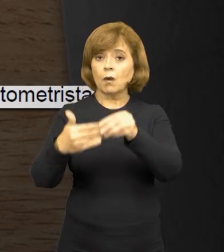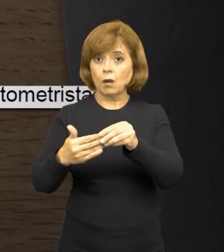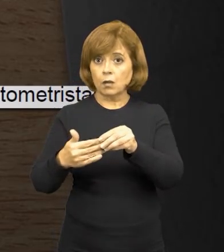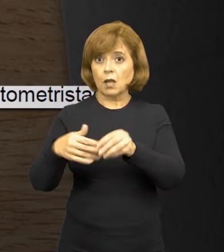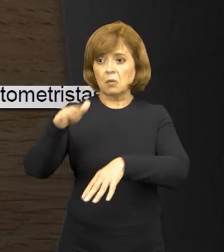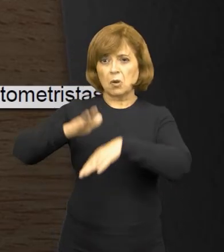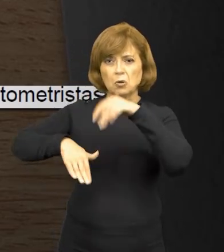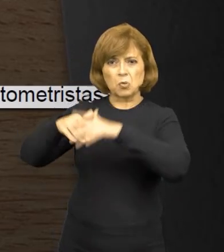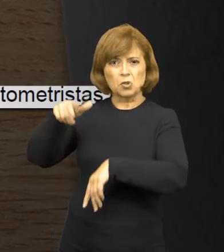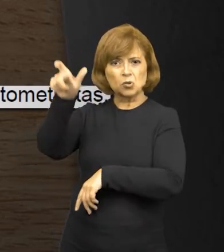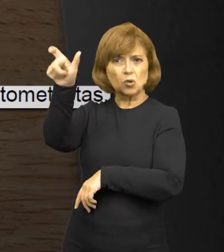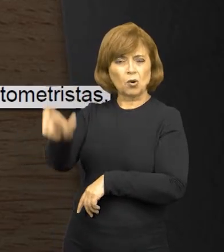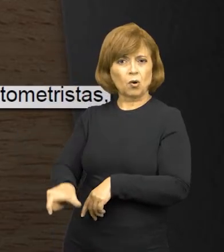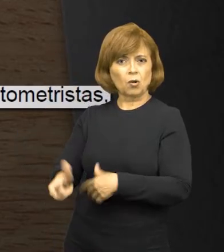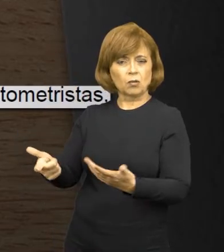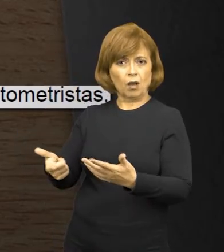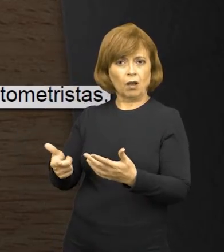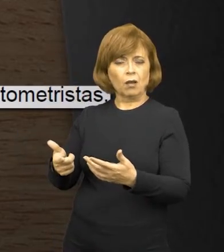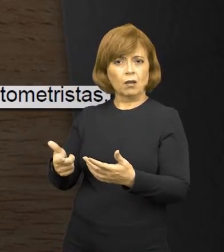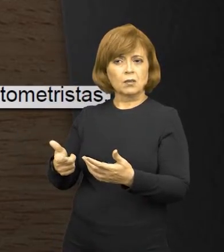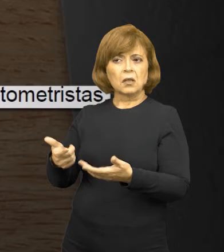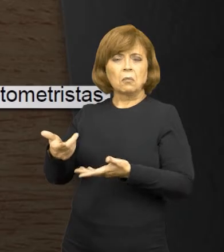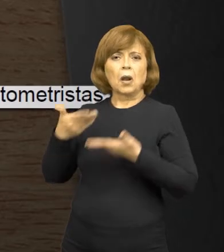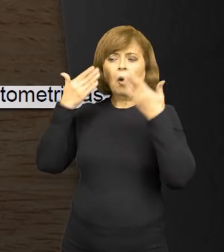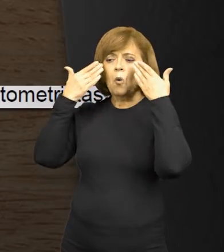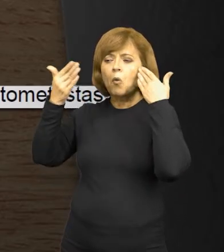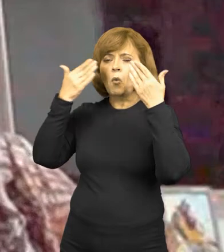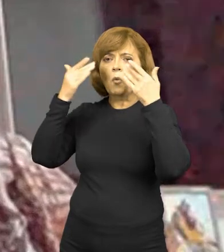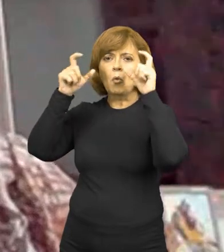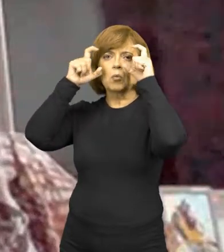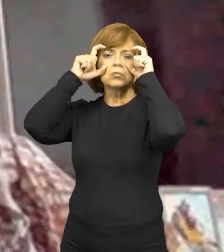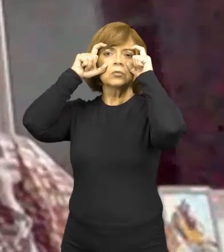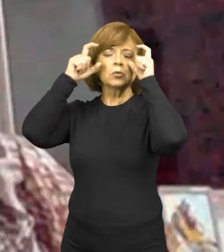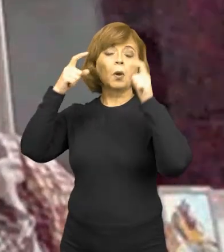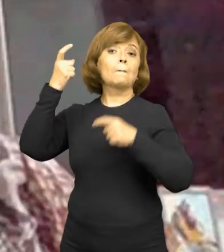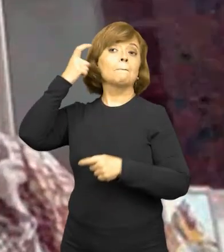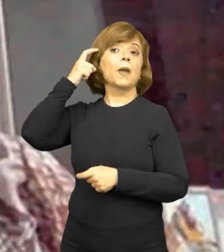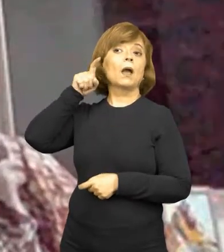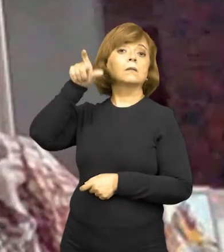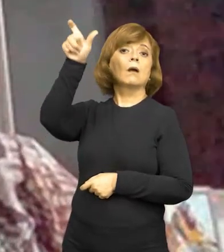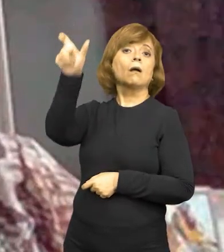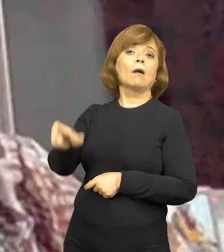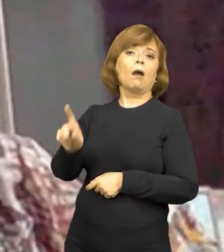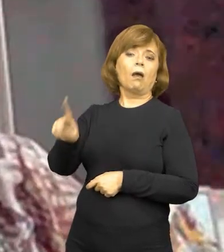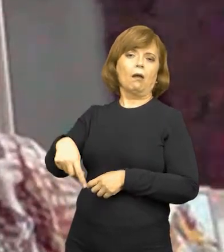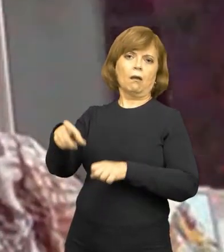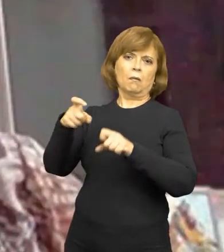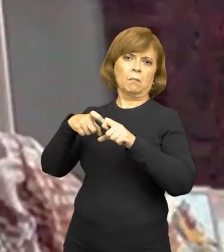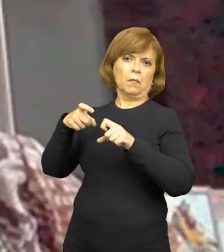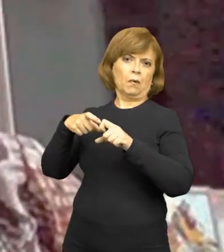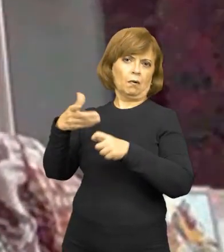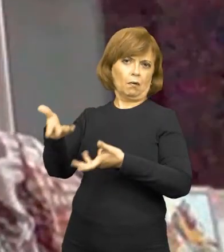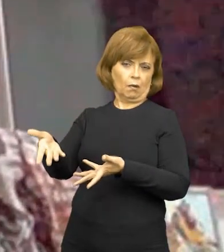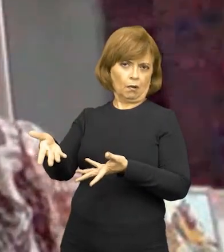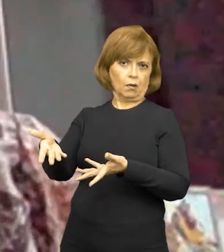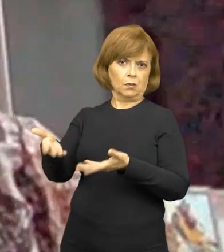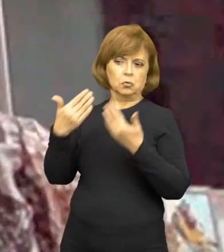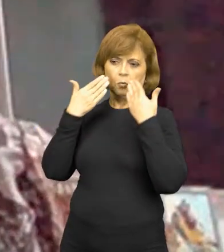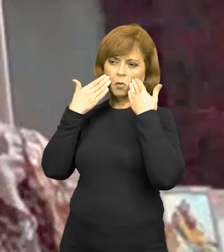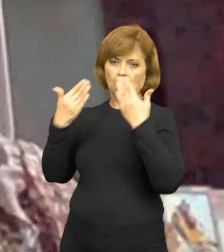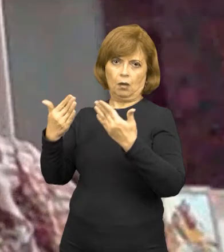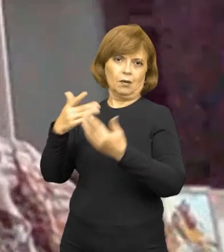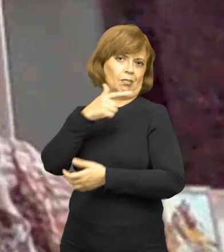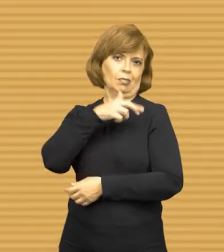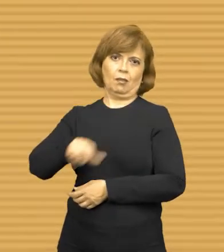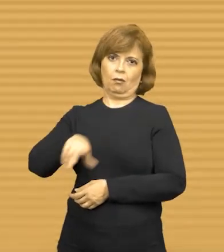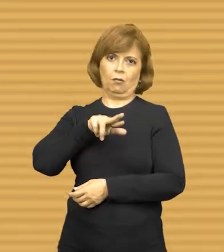é para esses profissionais, para que realizem consultas, achando que estão ali presentes diante de um